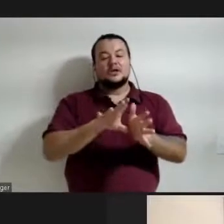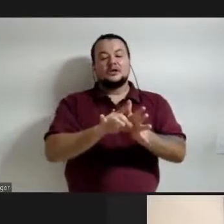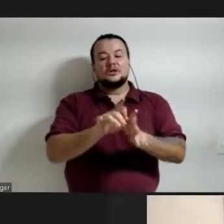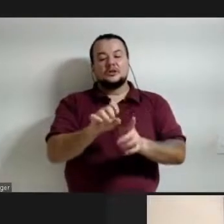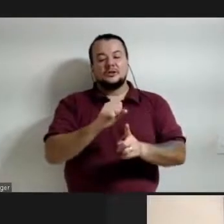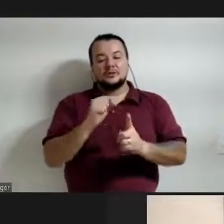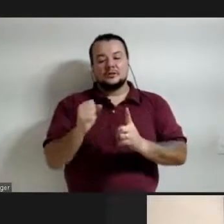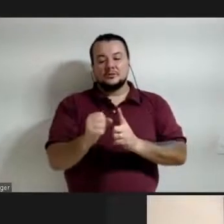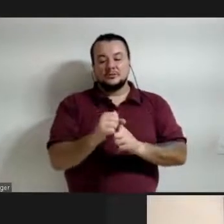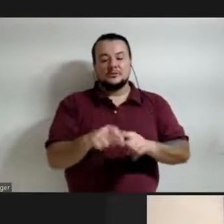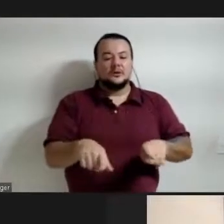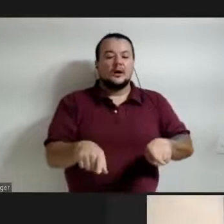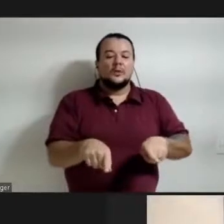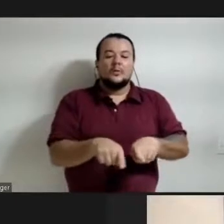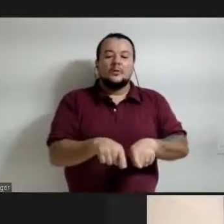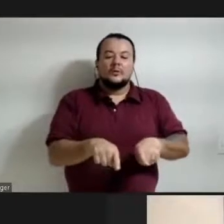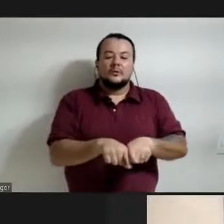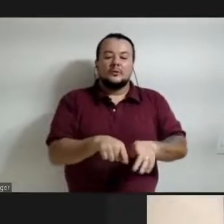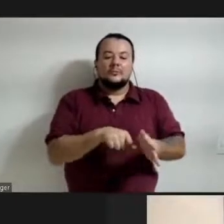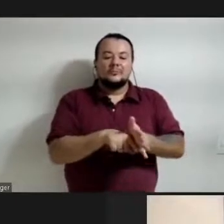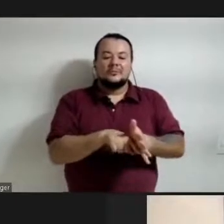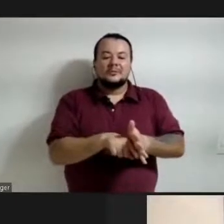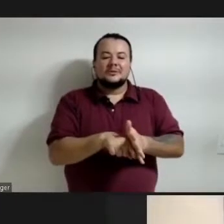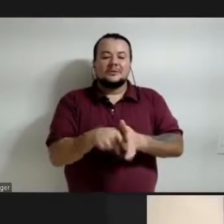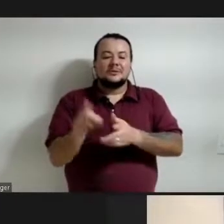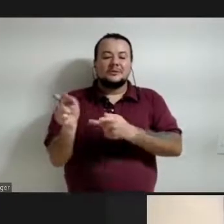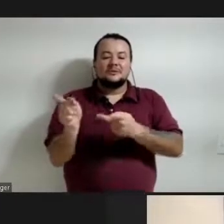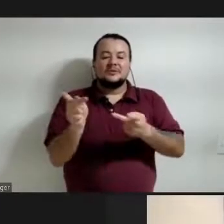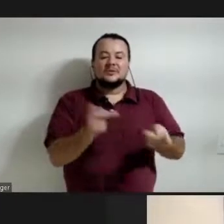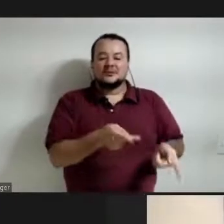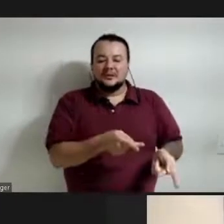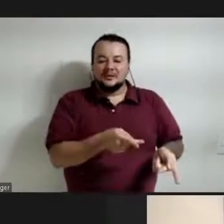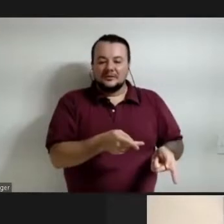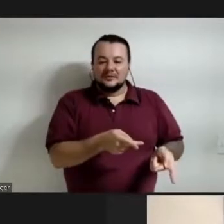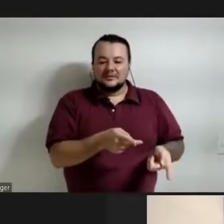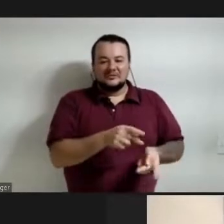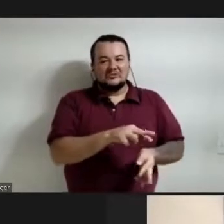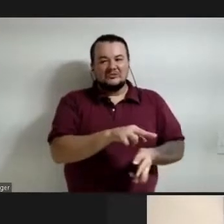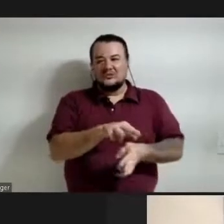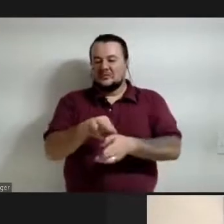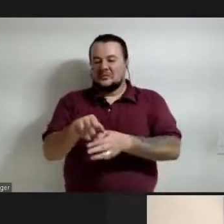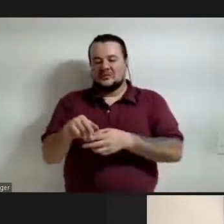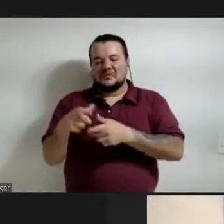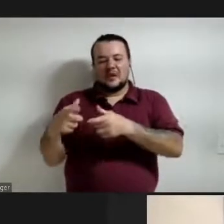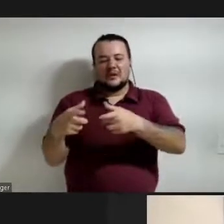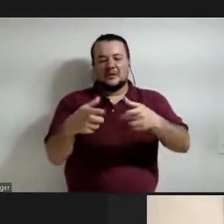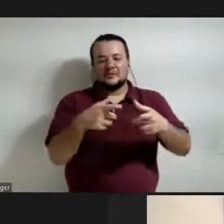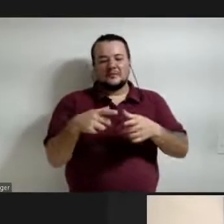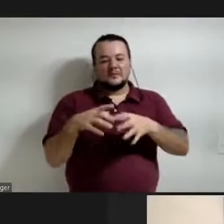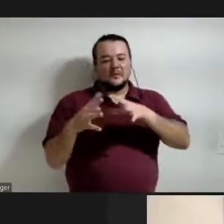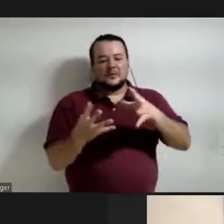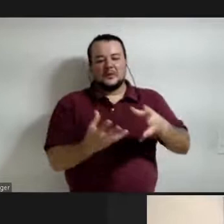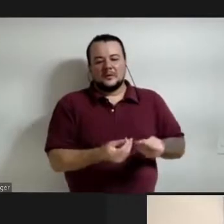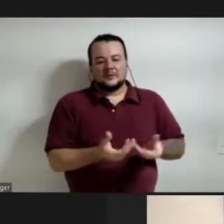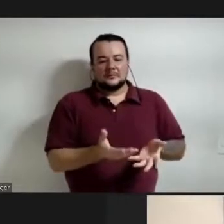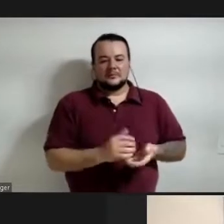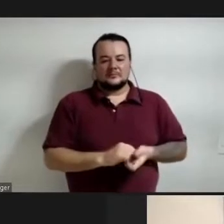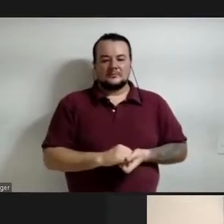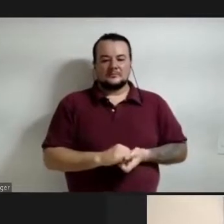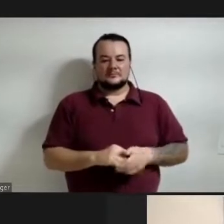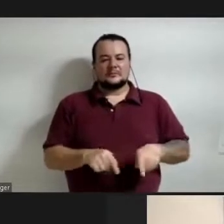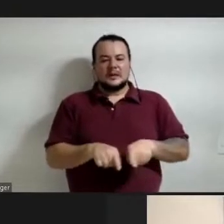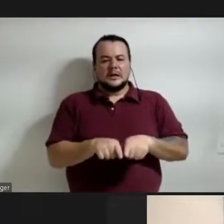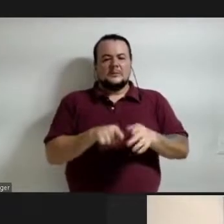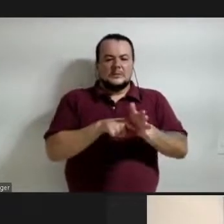visitante em uma série de instituições internacionais também é pesquisadora do centro de